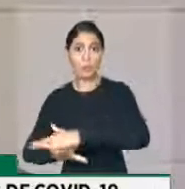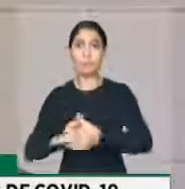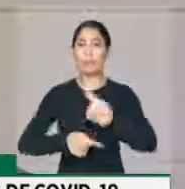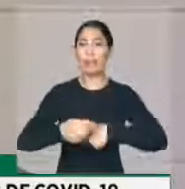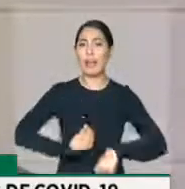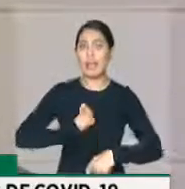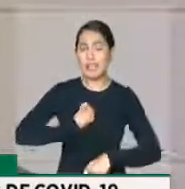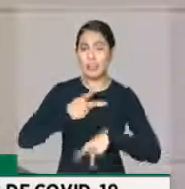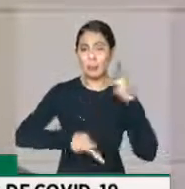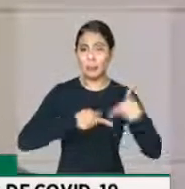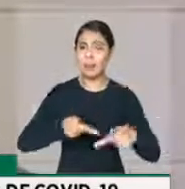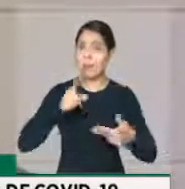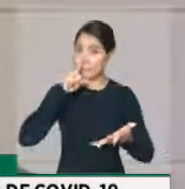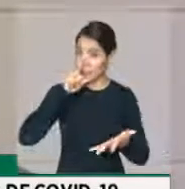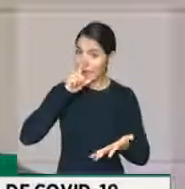vida das pessoas. Muito obrigado, presidente.